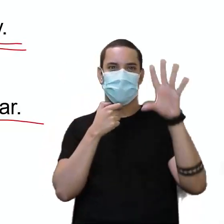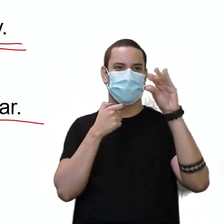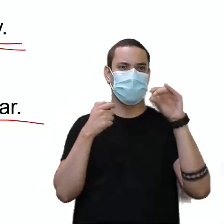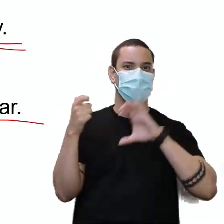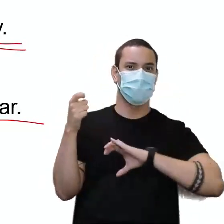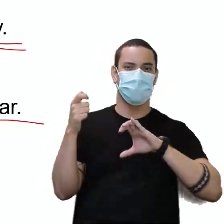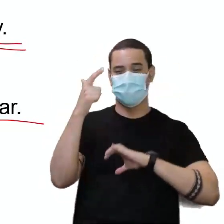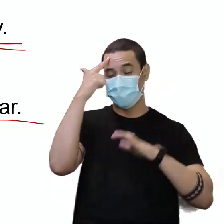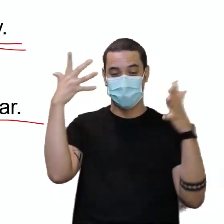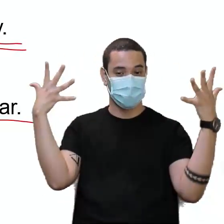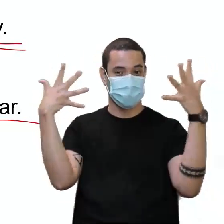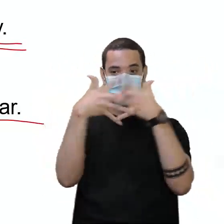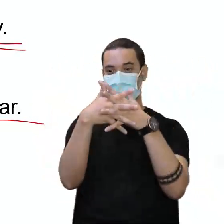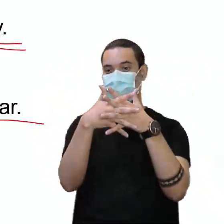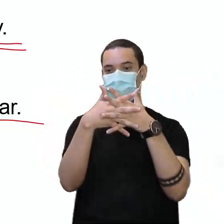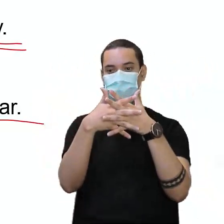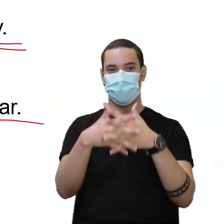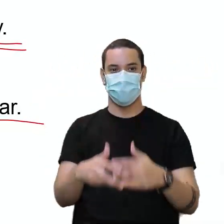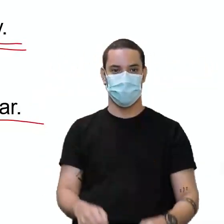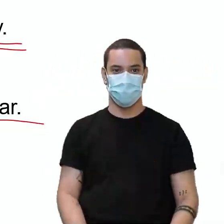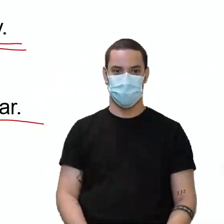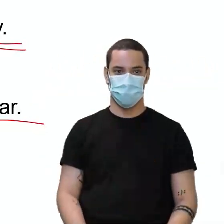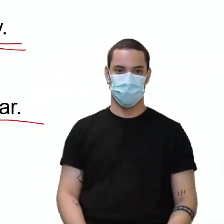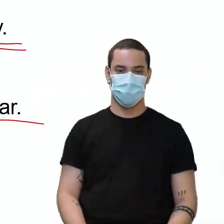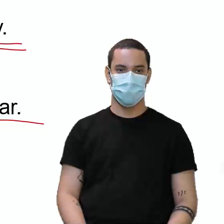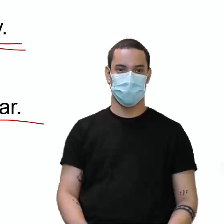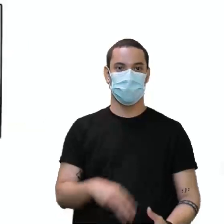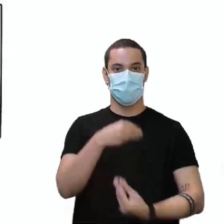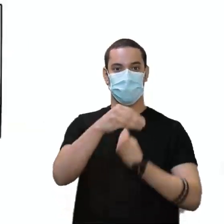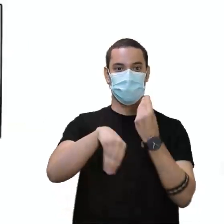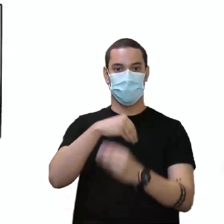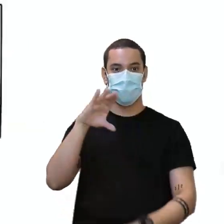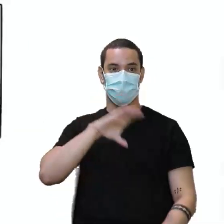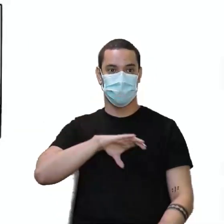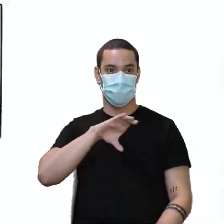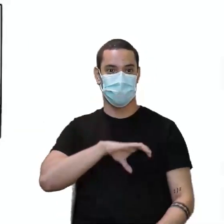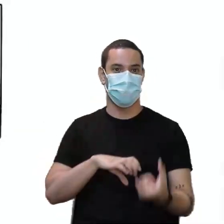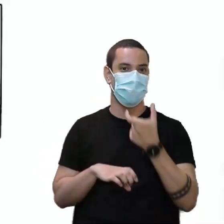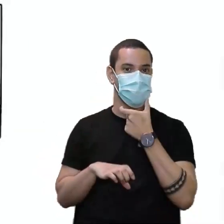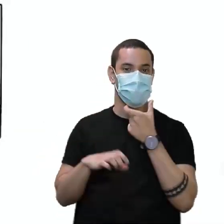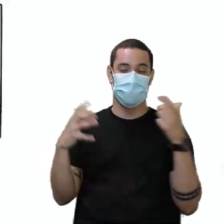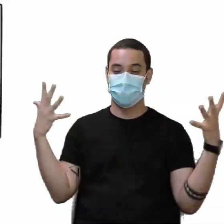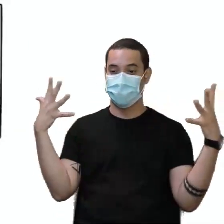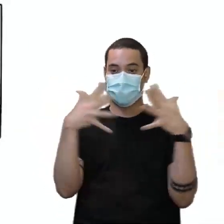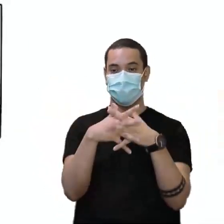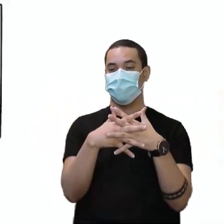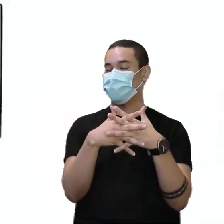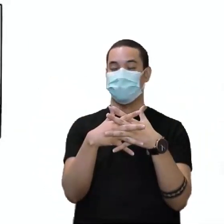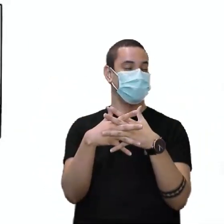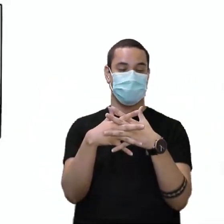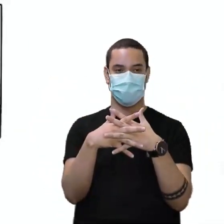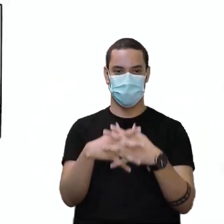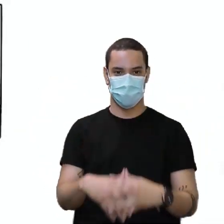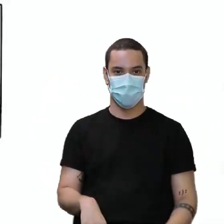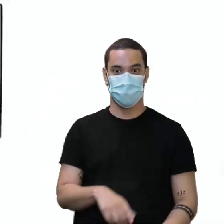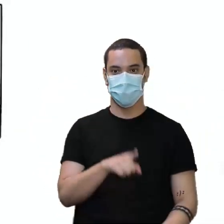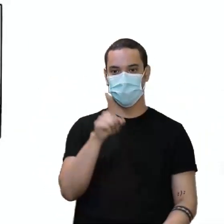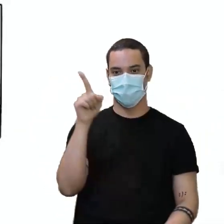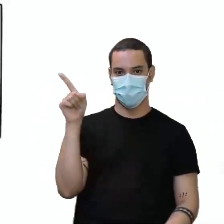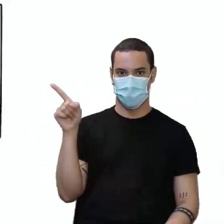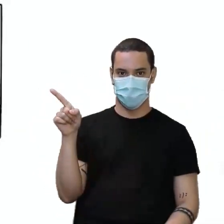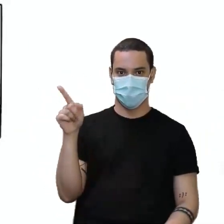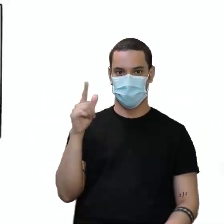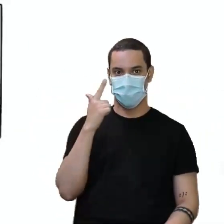Estou ficando meio tiltada da história aqui. Aí eu misturo português com inglês. Ah, beleza. Observe a tirinha abaixo.